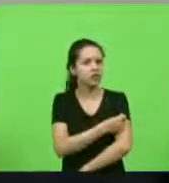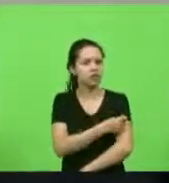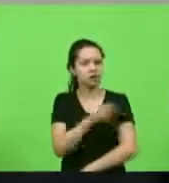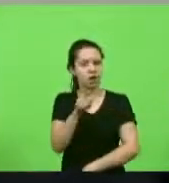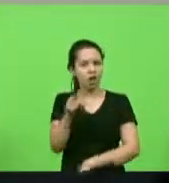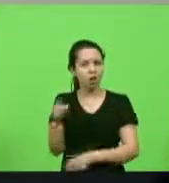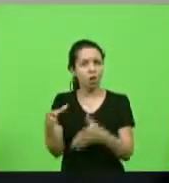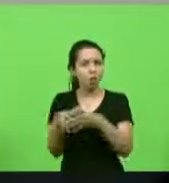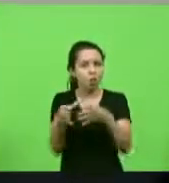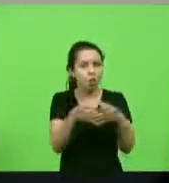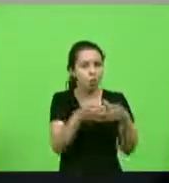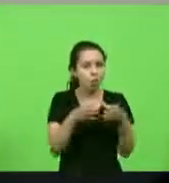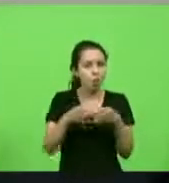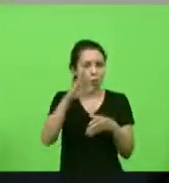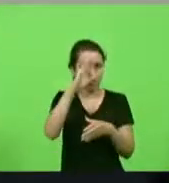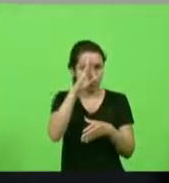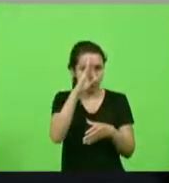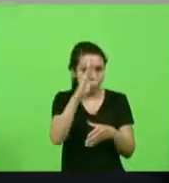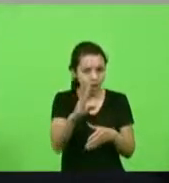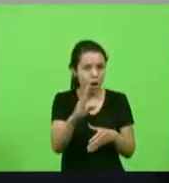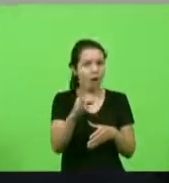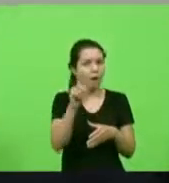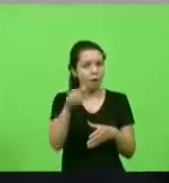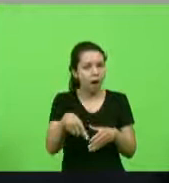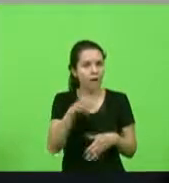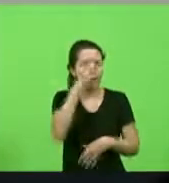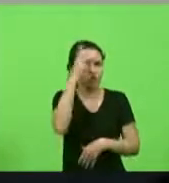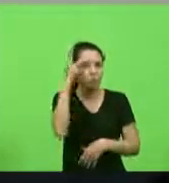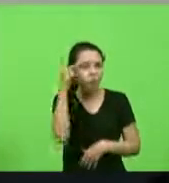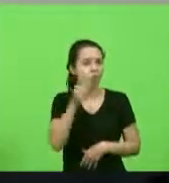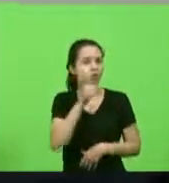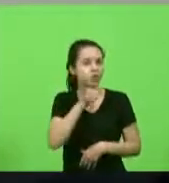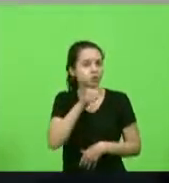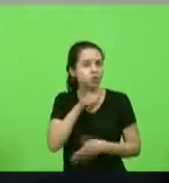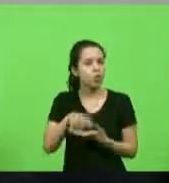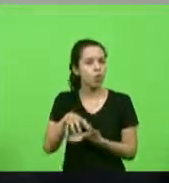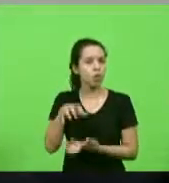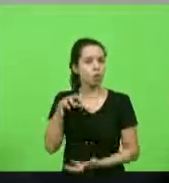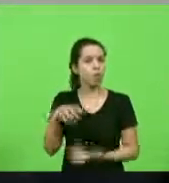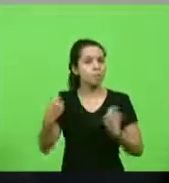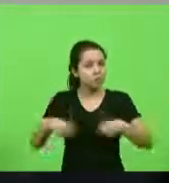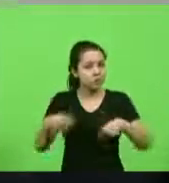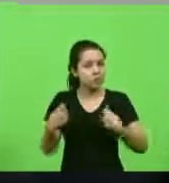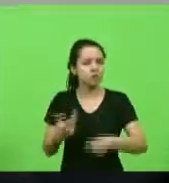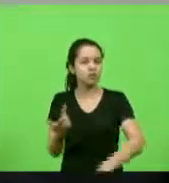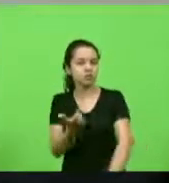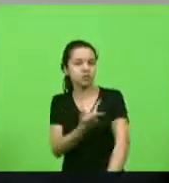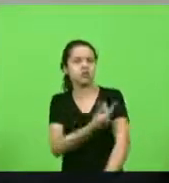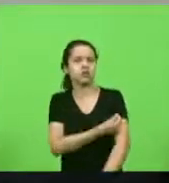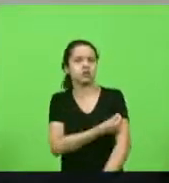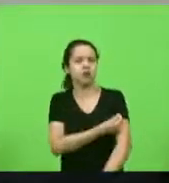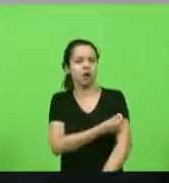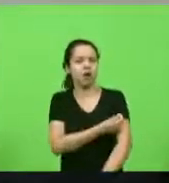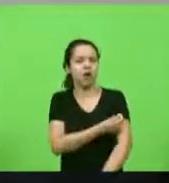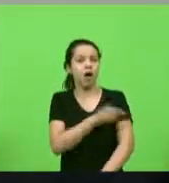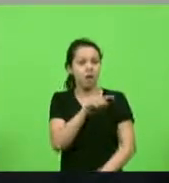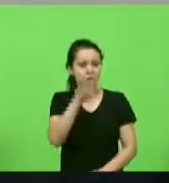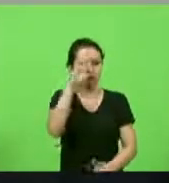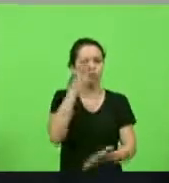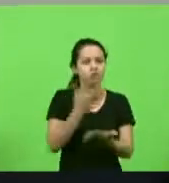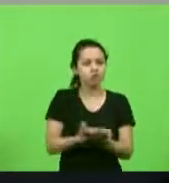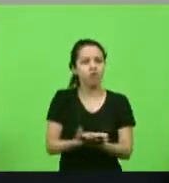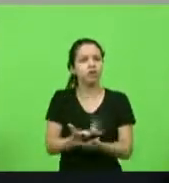prioritários então são pessoas que são idosas pessoas que precisam dessa vacina de repente ela acredita que foi